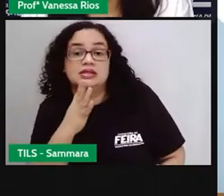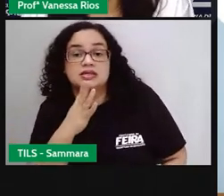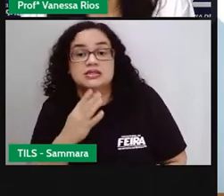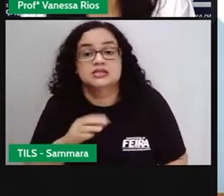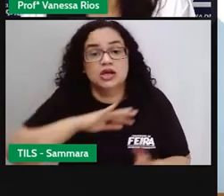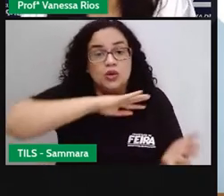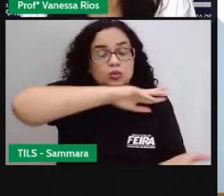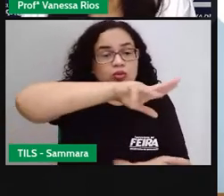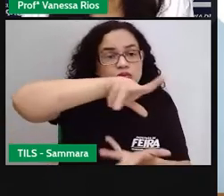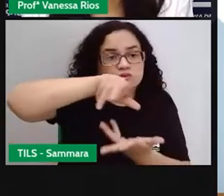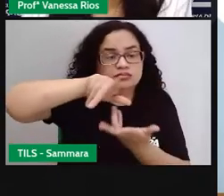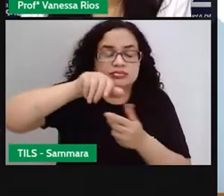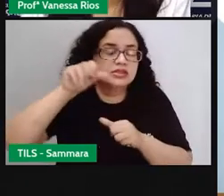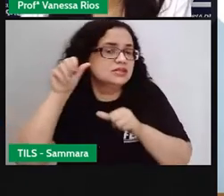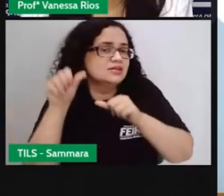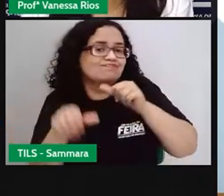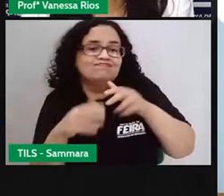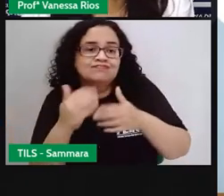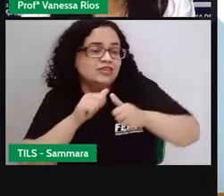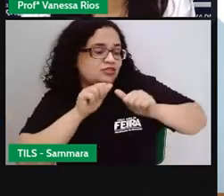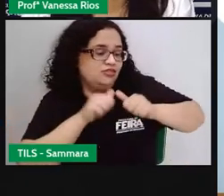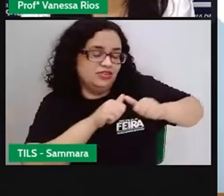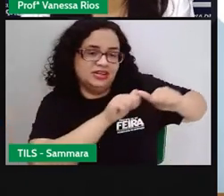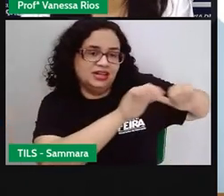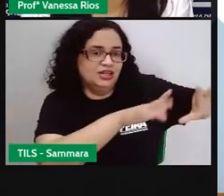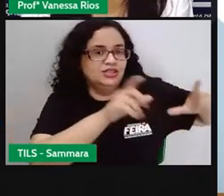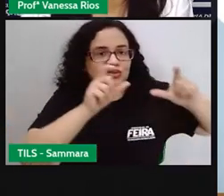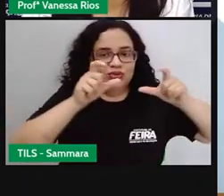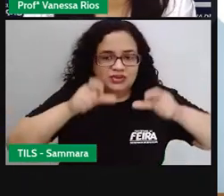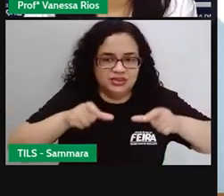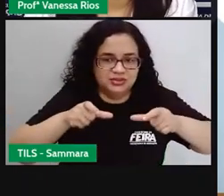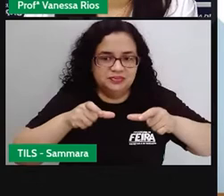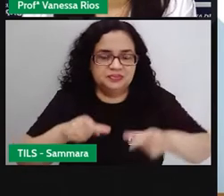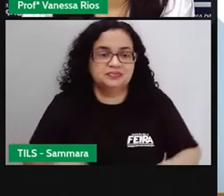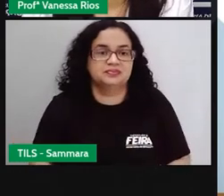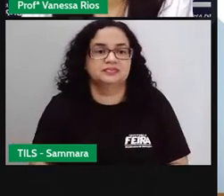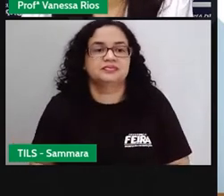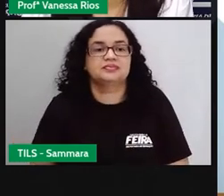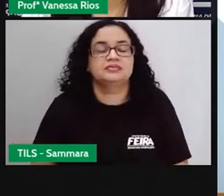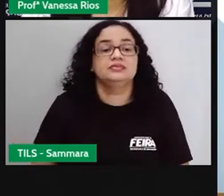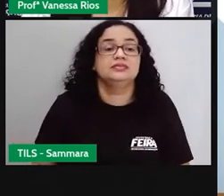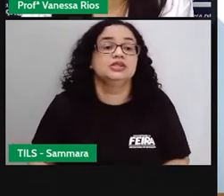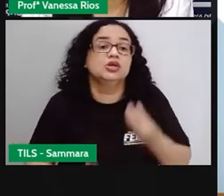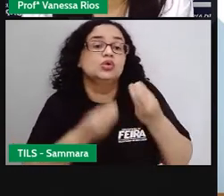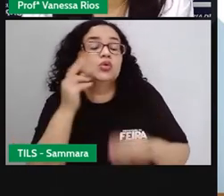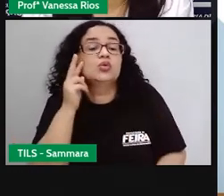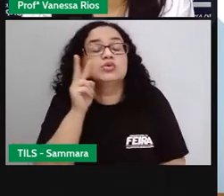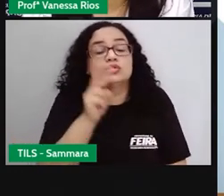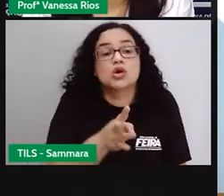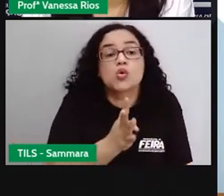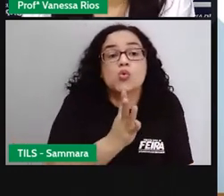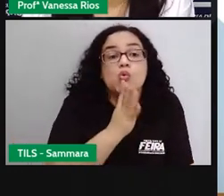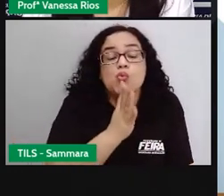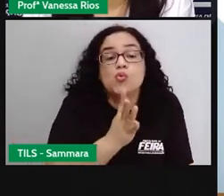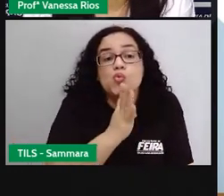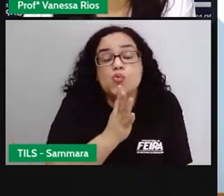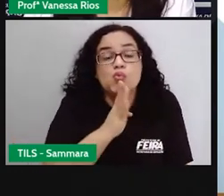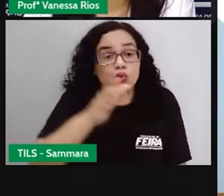maneira de acessar o mundo sem sair do lugar. Então é uma forma de você conhecer